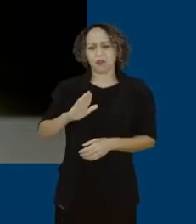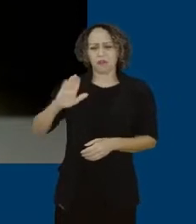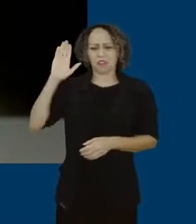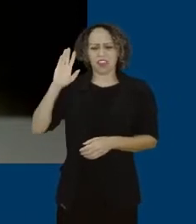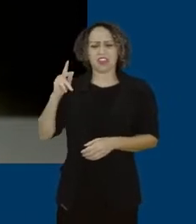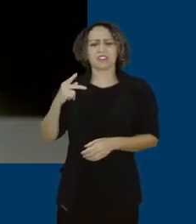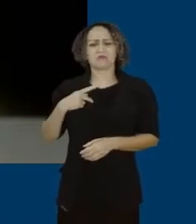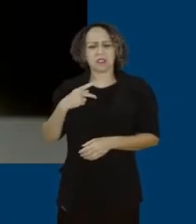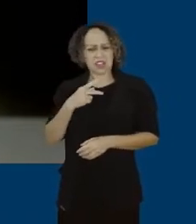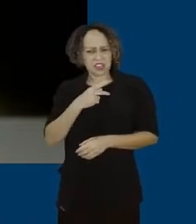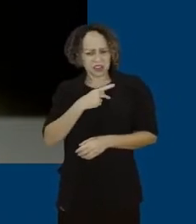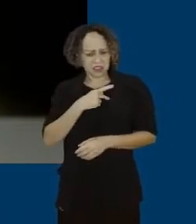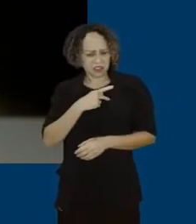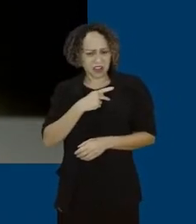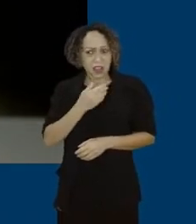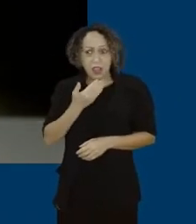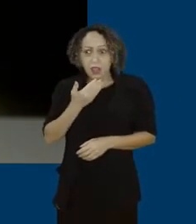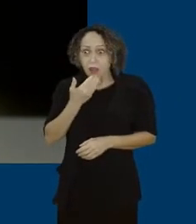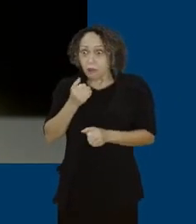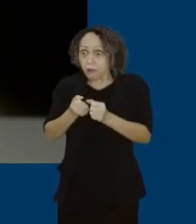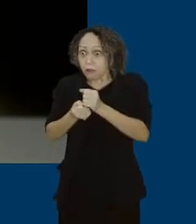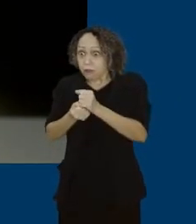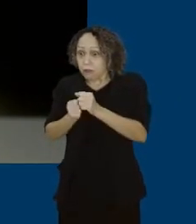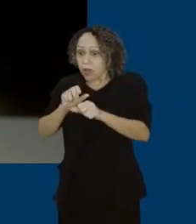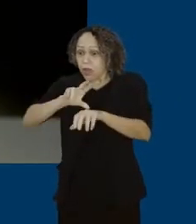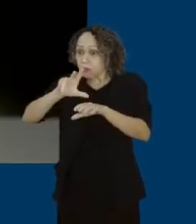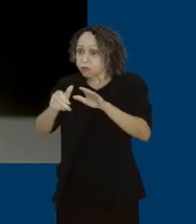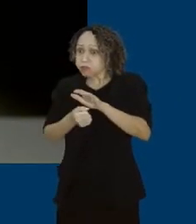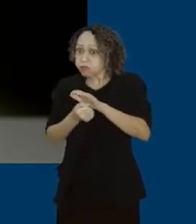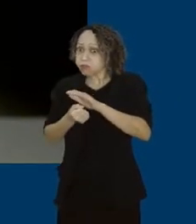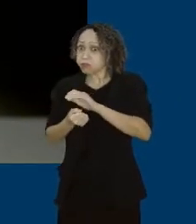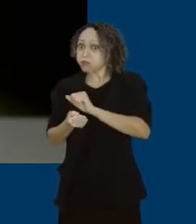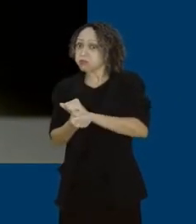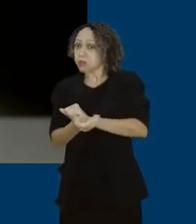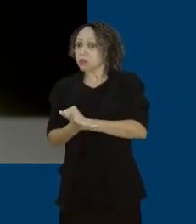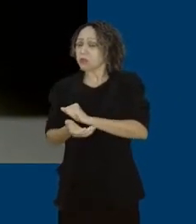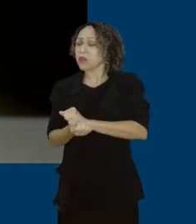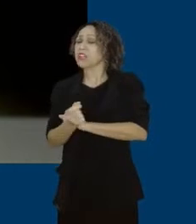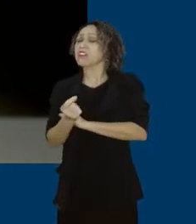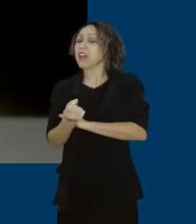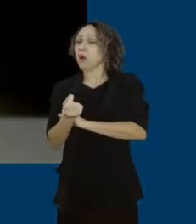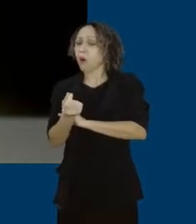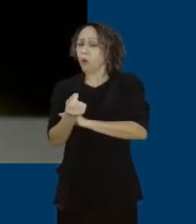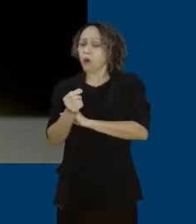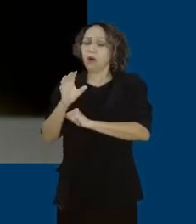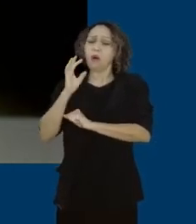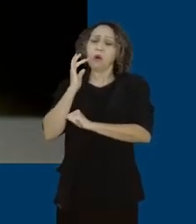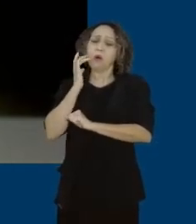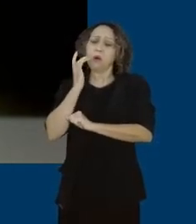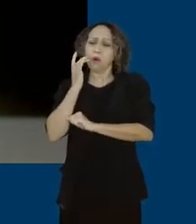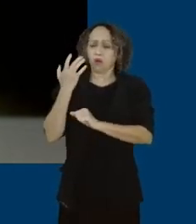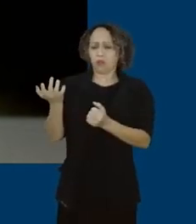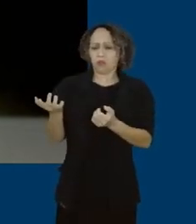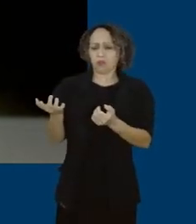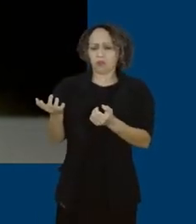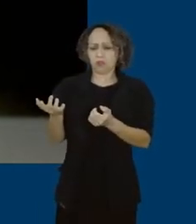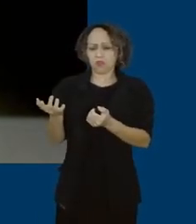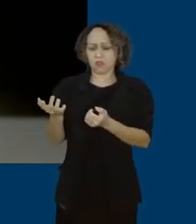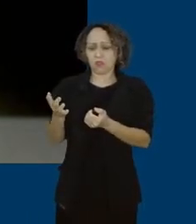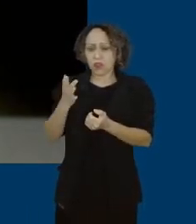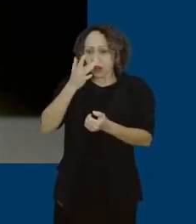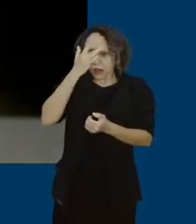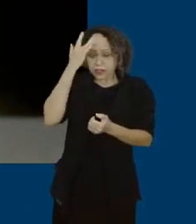Nós tínhamos visto que no Ministério da Saúde tinha denúncia de quem queria utilizar lá recursos do SUS